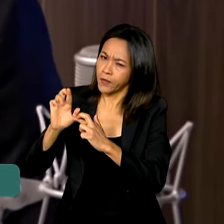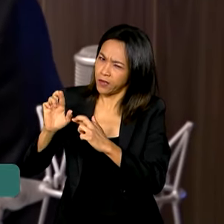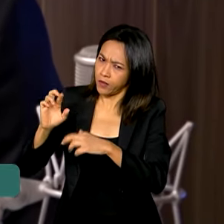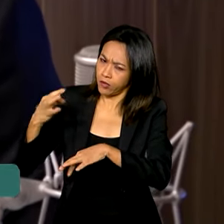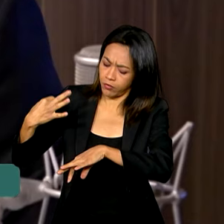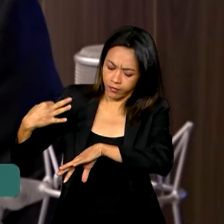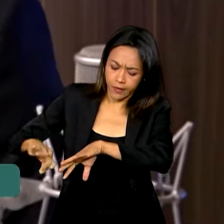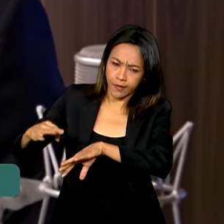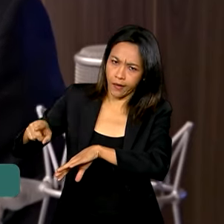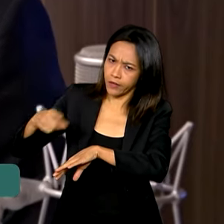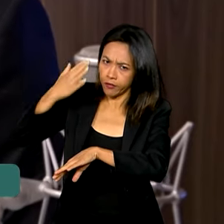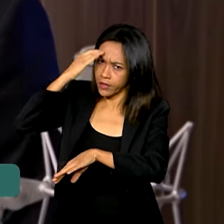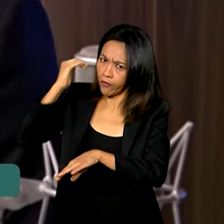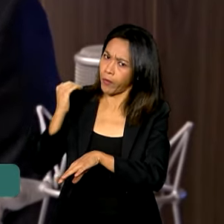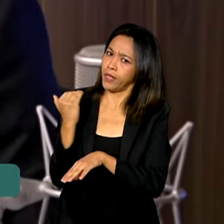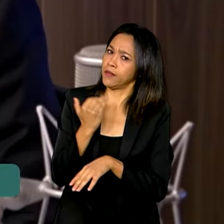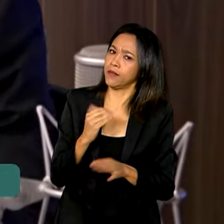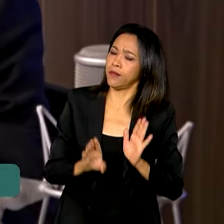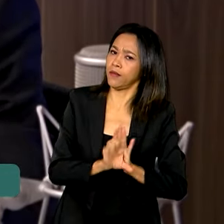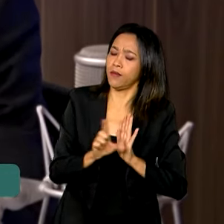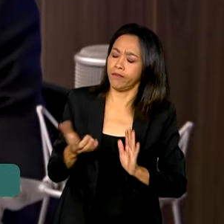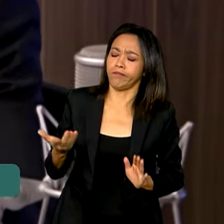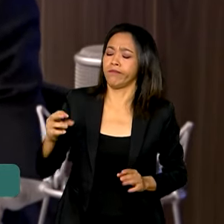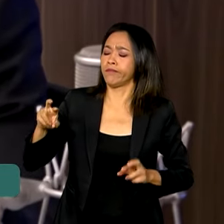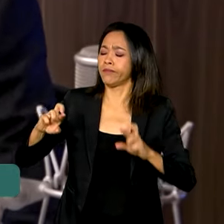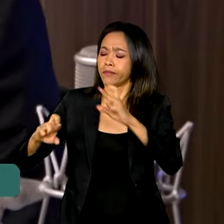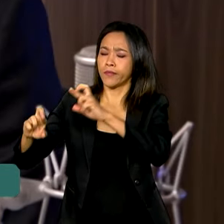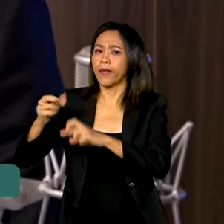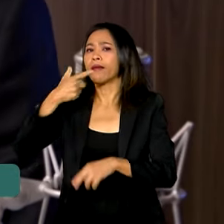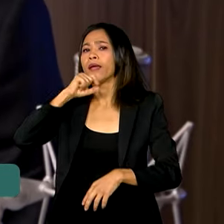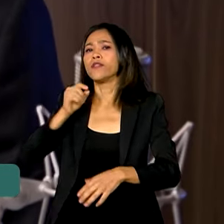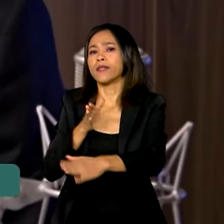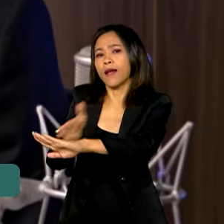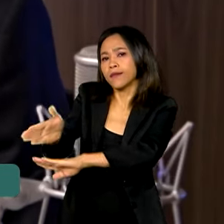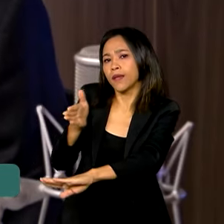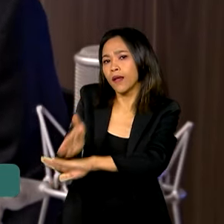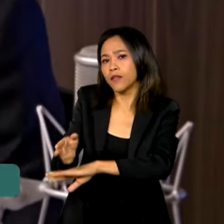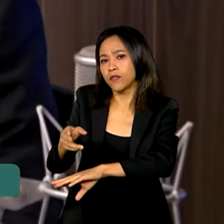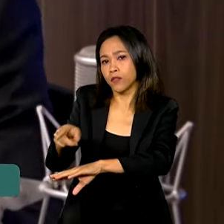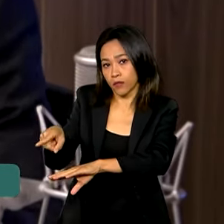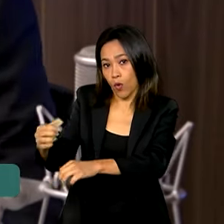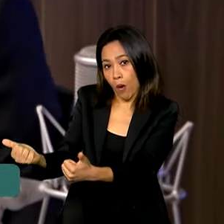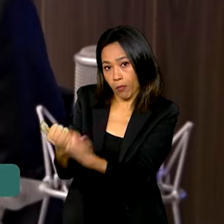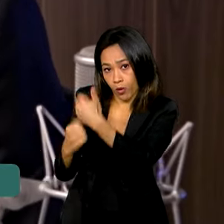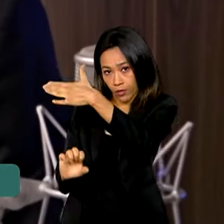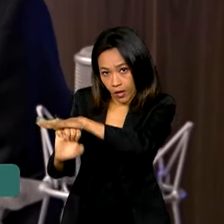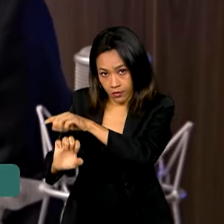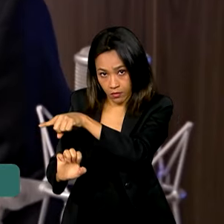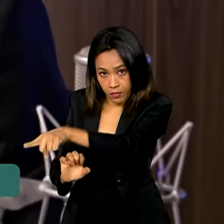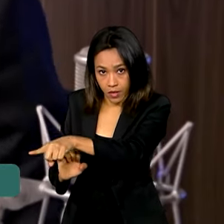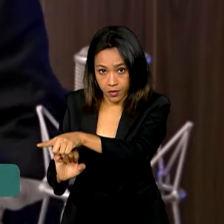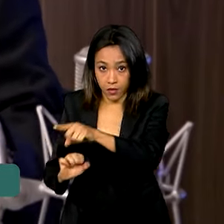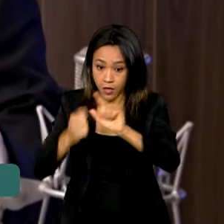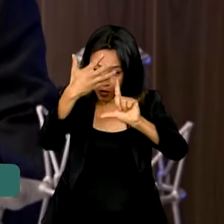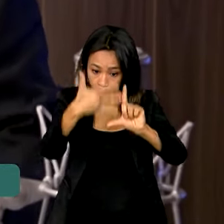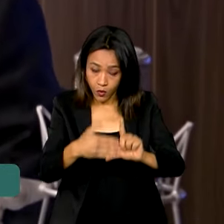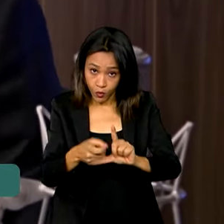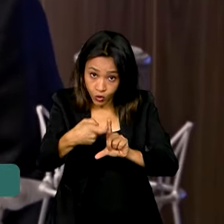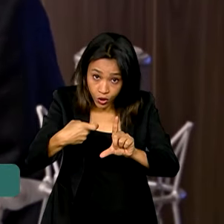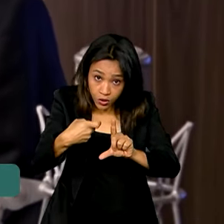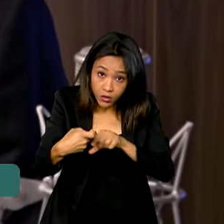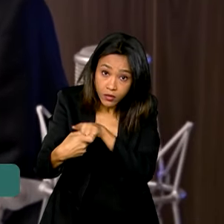de fato estava acontecendo, ou seja, se quem tivesse acesso por essa rede da Starlink estava tendo acesso a essa